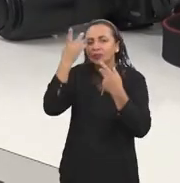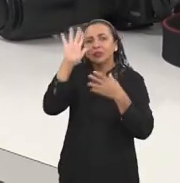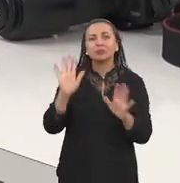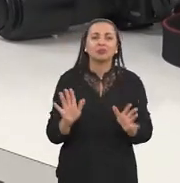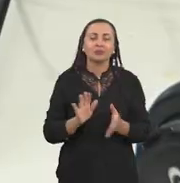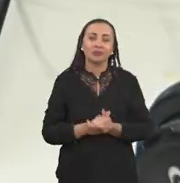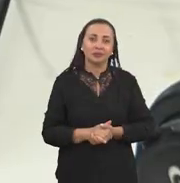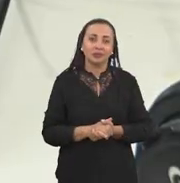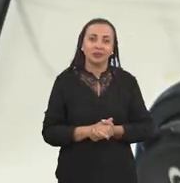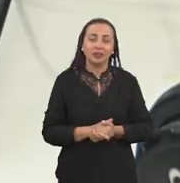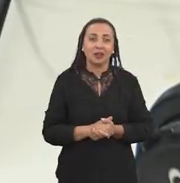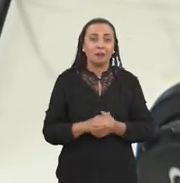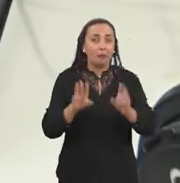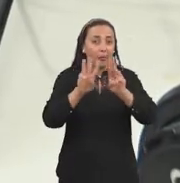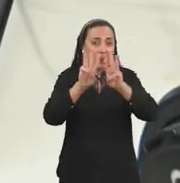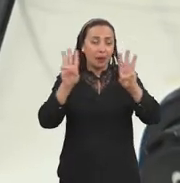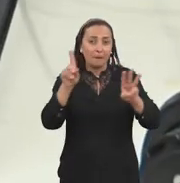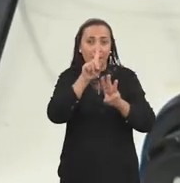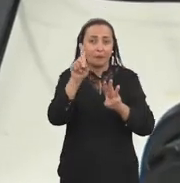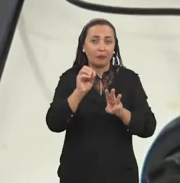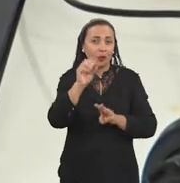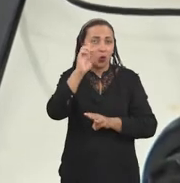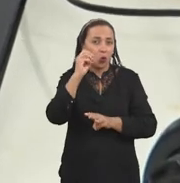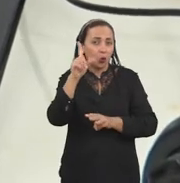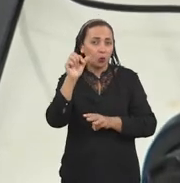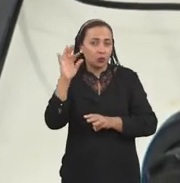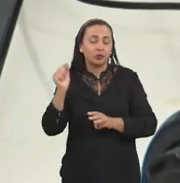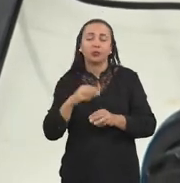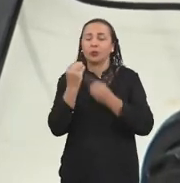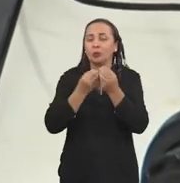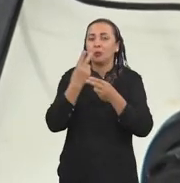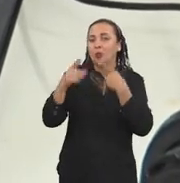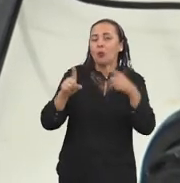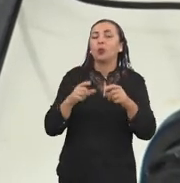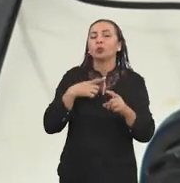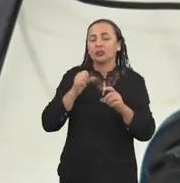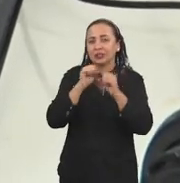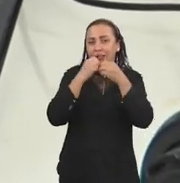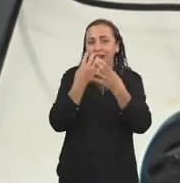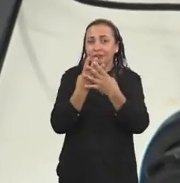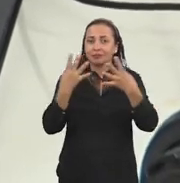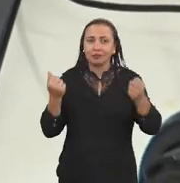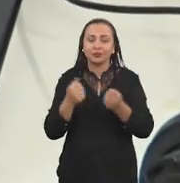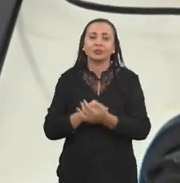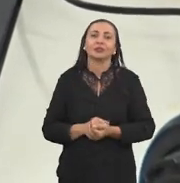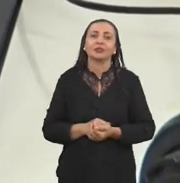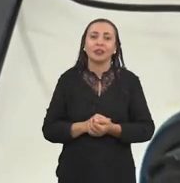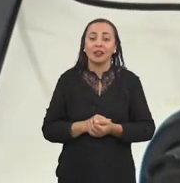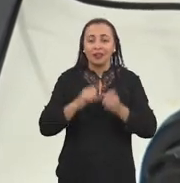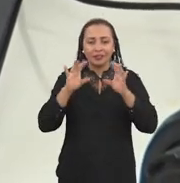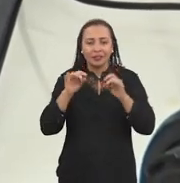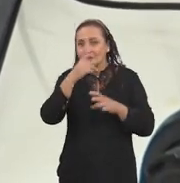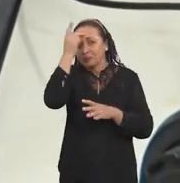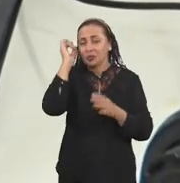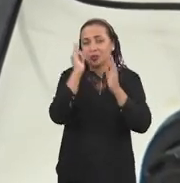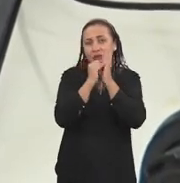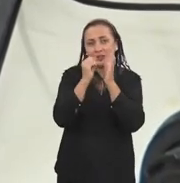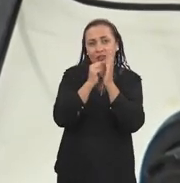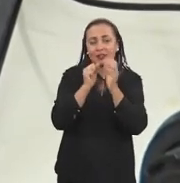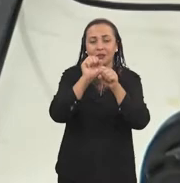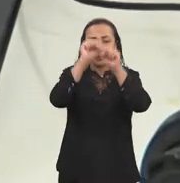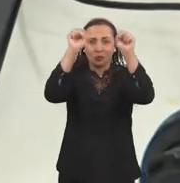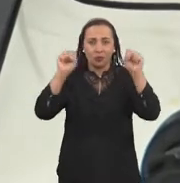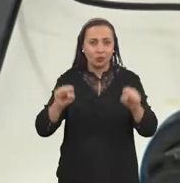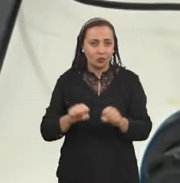identificação. O Porto Azeologia, como outras ferramentas que existem atualmente na internet, sites que permitem que pessoas